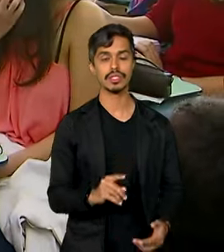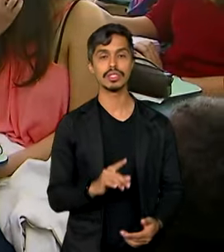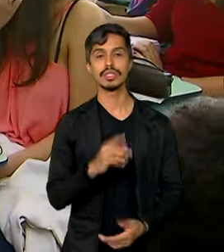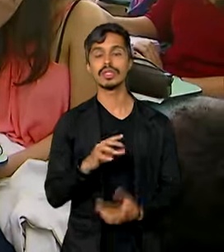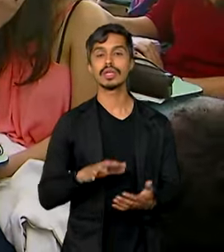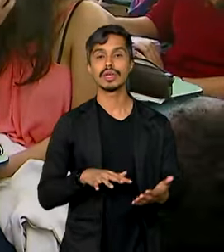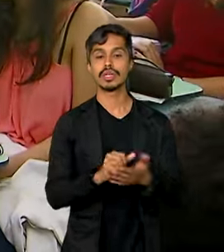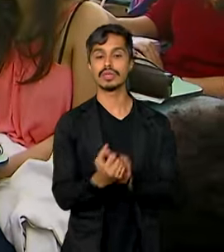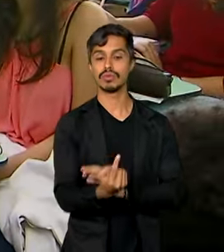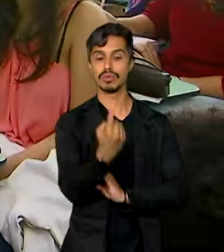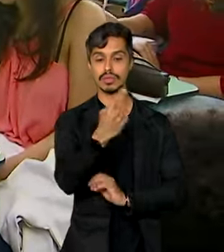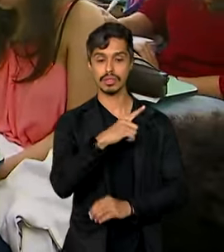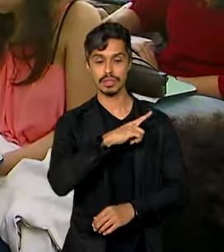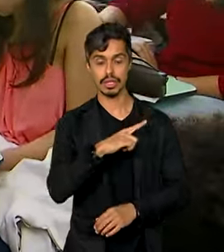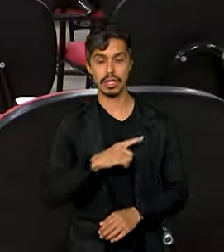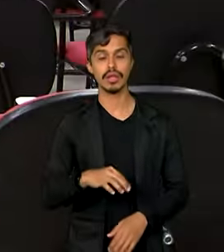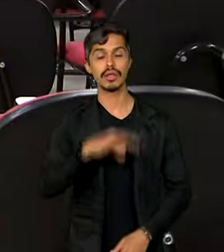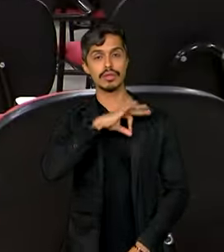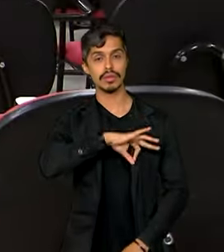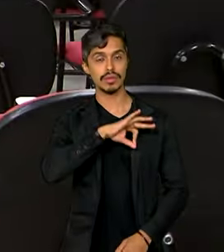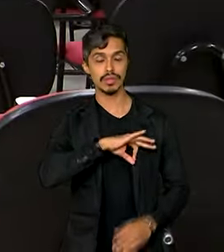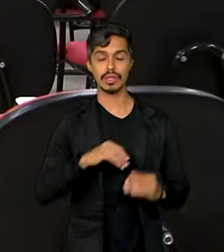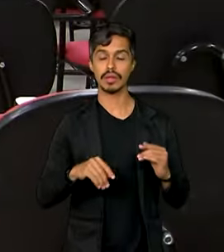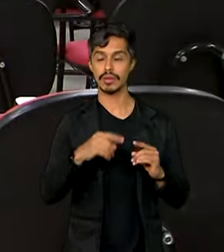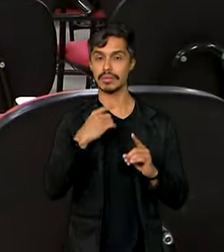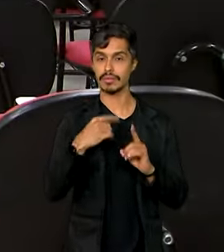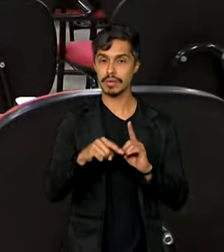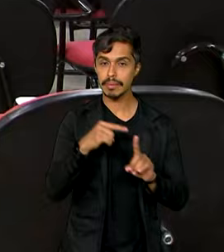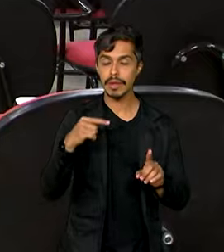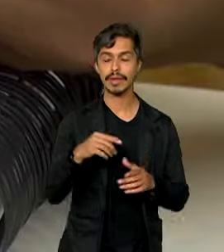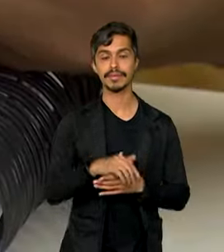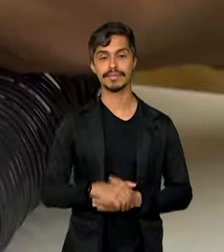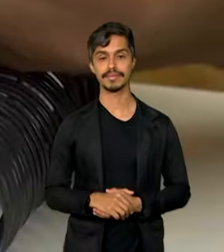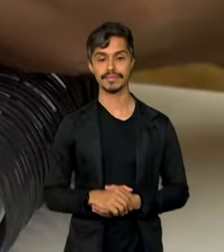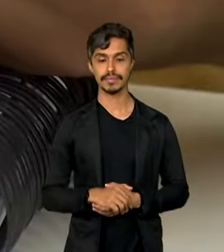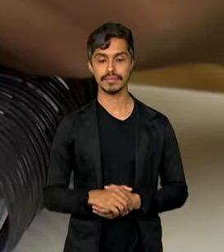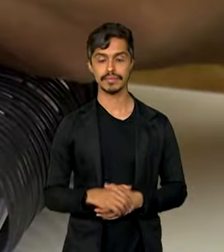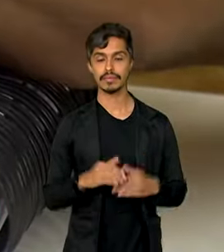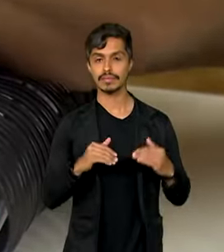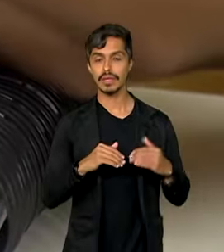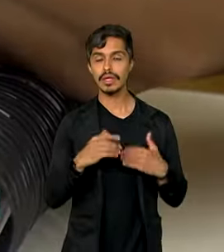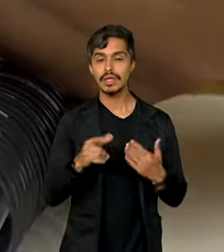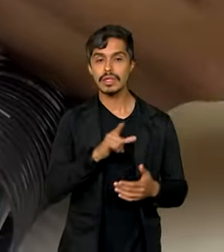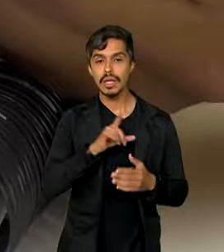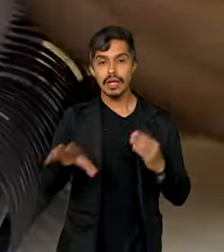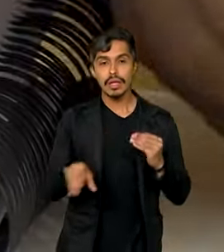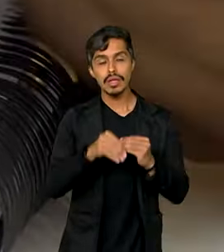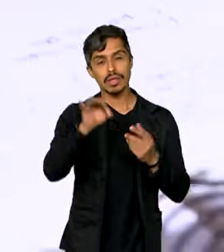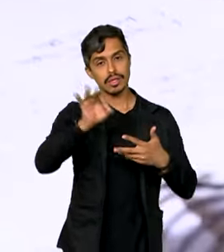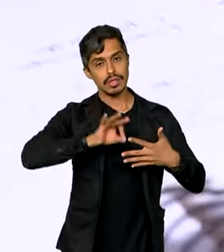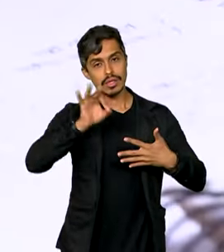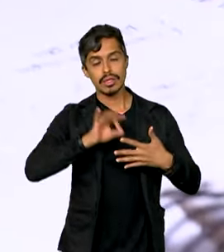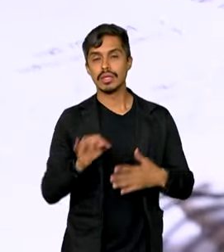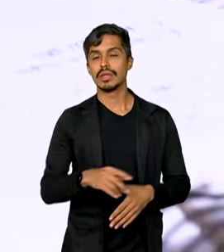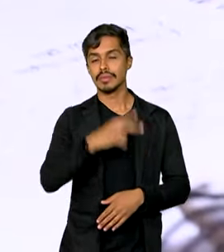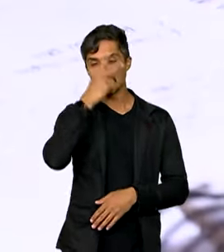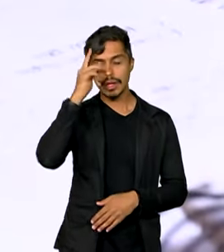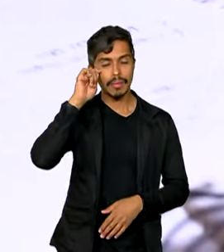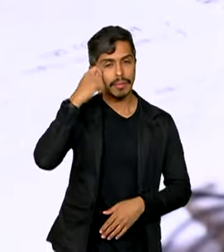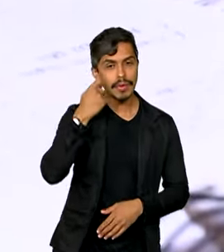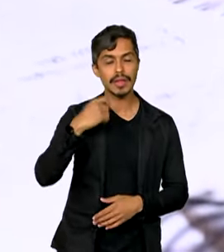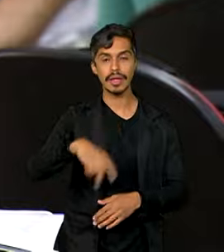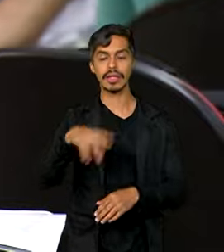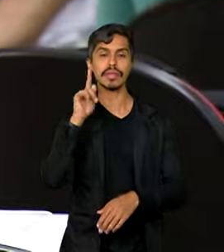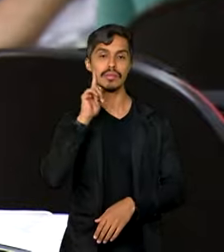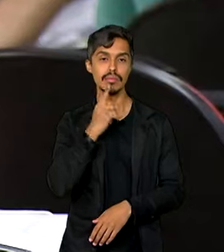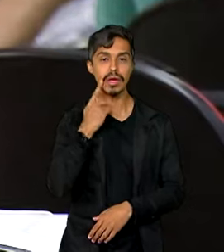familiar até meio salário mínimo per capita. Também foram instituídas cotas para pretos, pardos, indígenas, quilombolas e pessoas